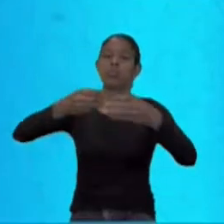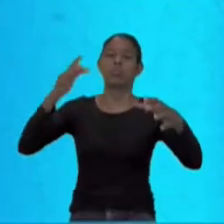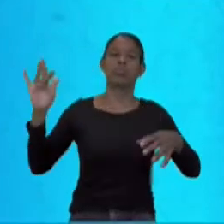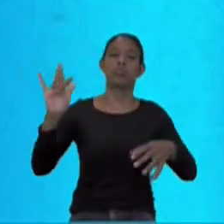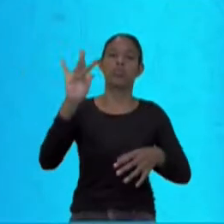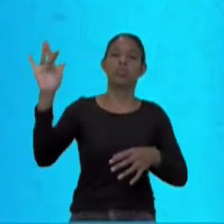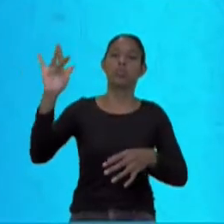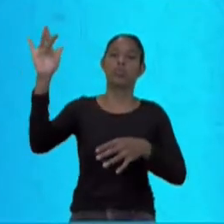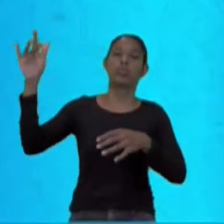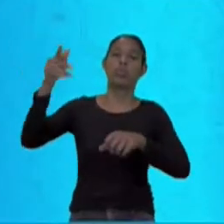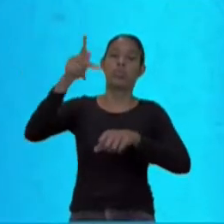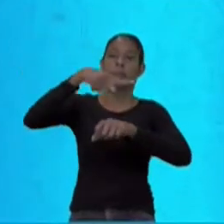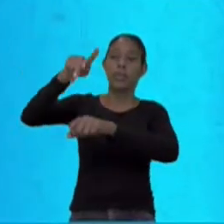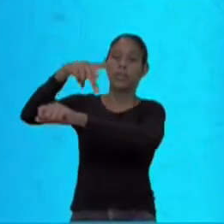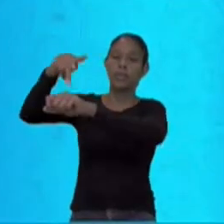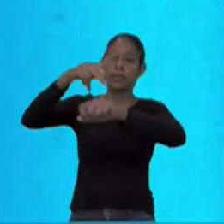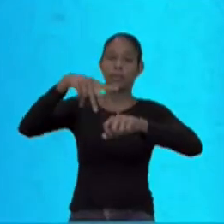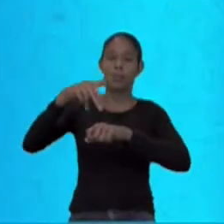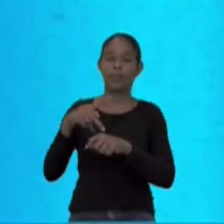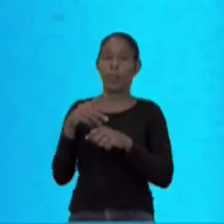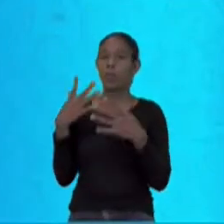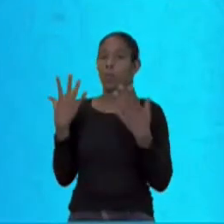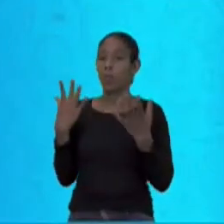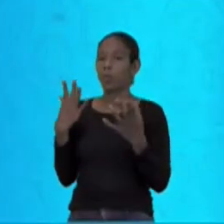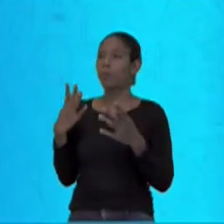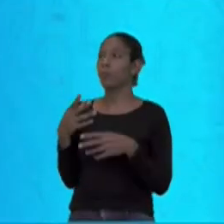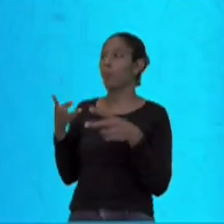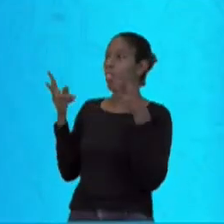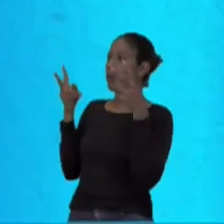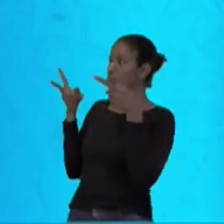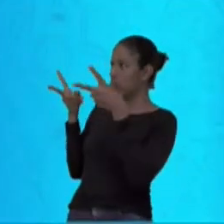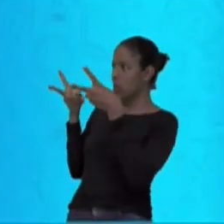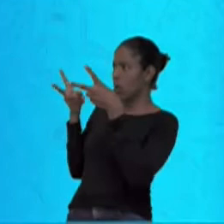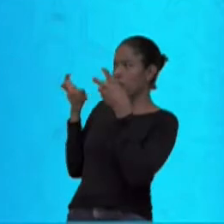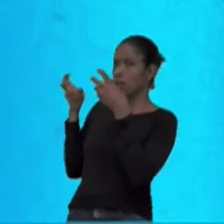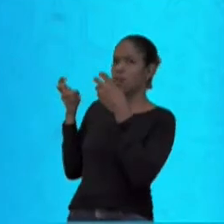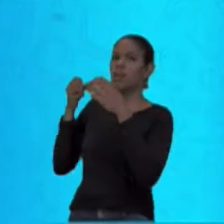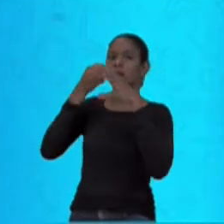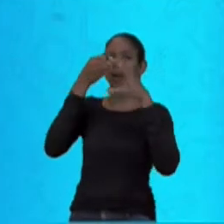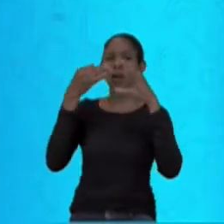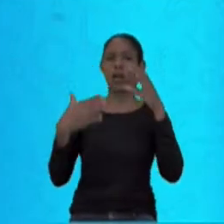Apenas uma observação importante. Perceba as características desse mosquito.